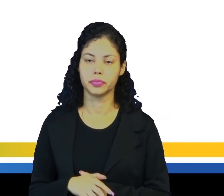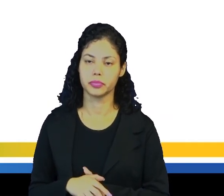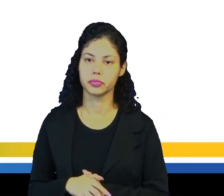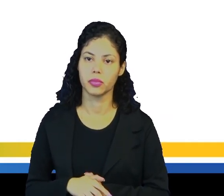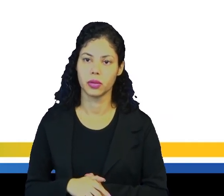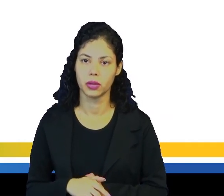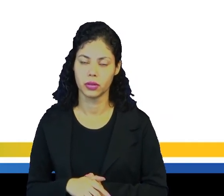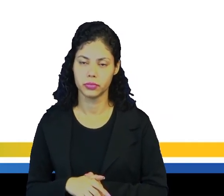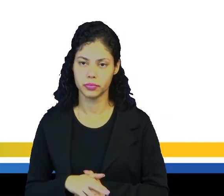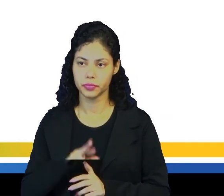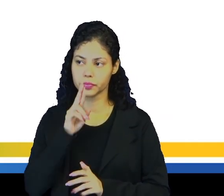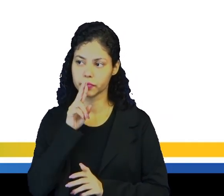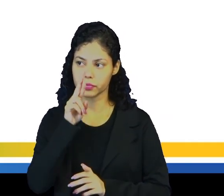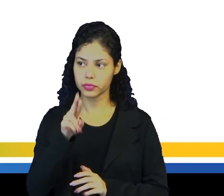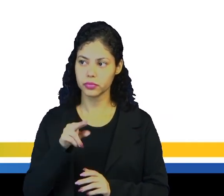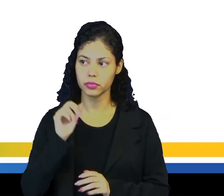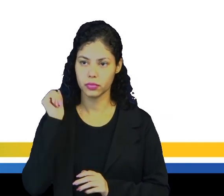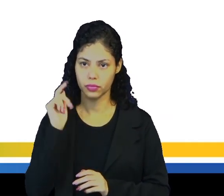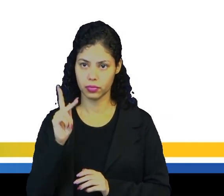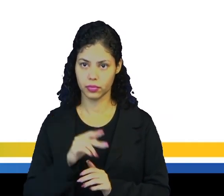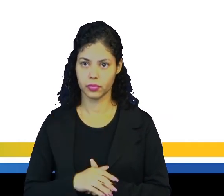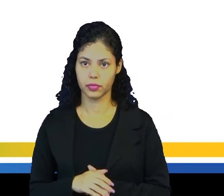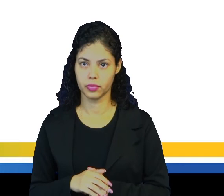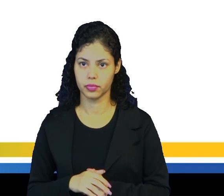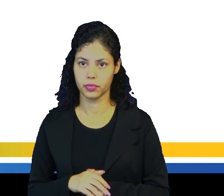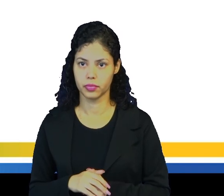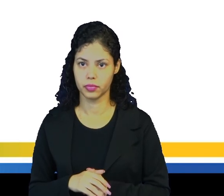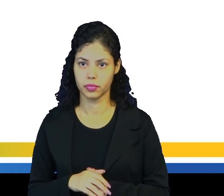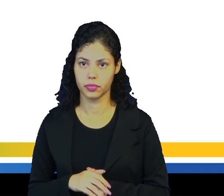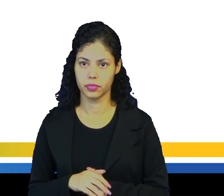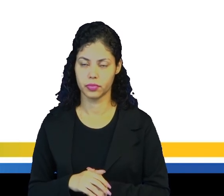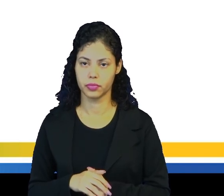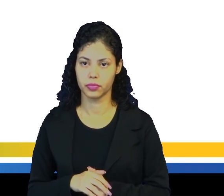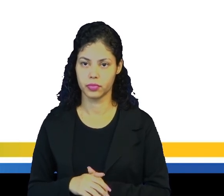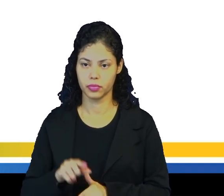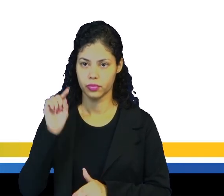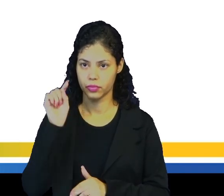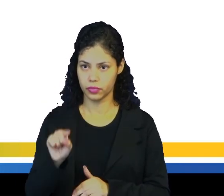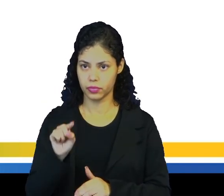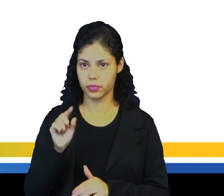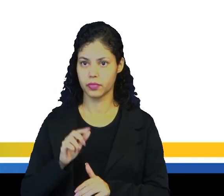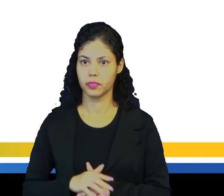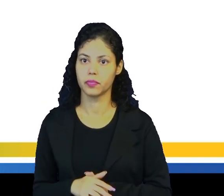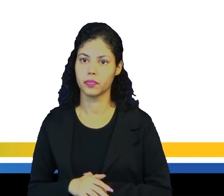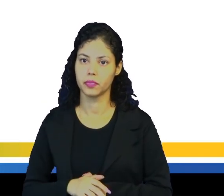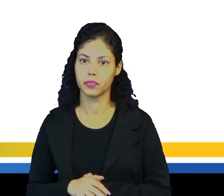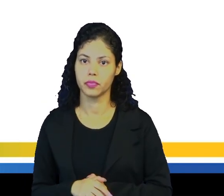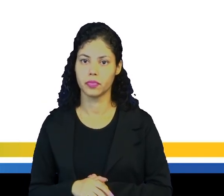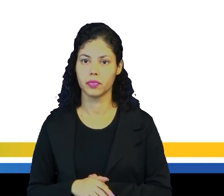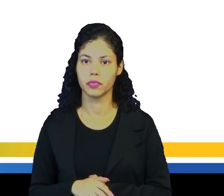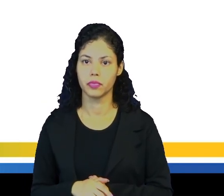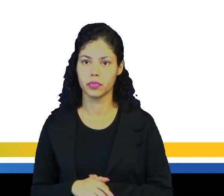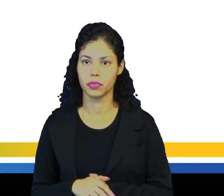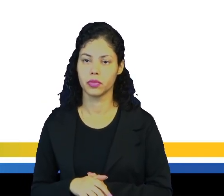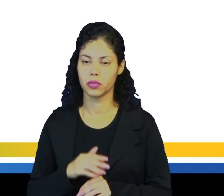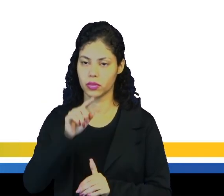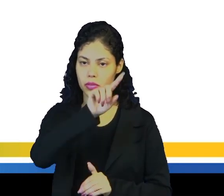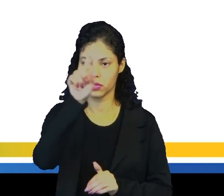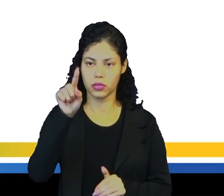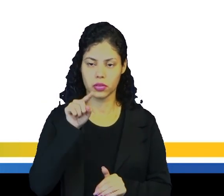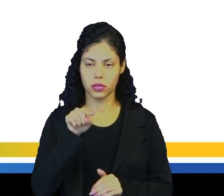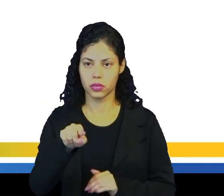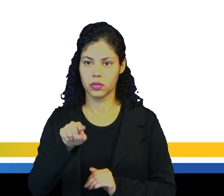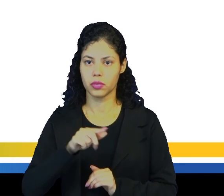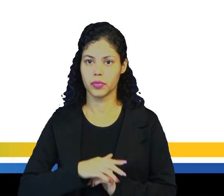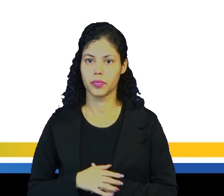Nós temos ali a resposta, ok? Nós temos na número um, o ponto final. Na segunda, a